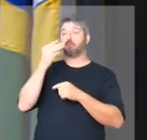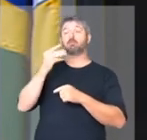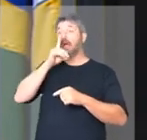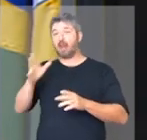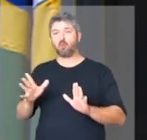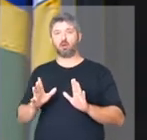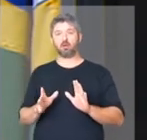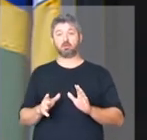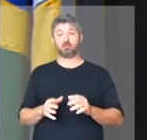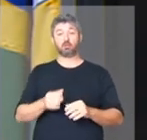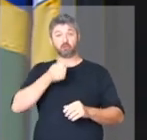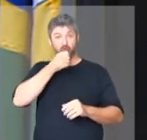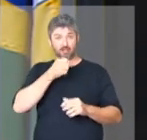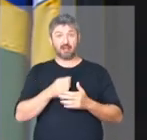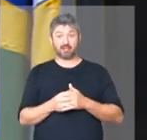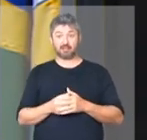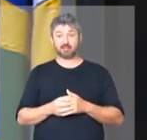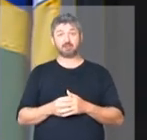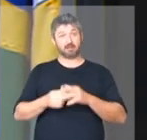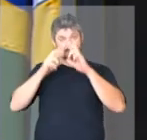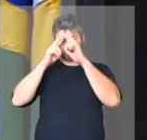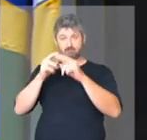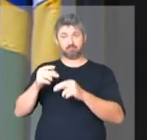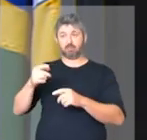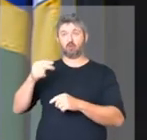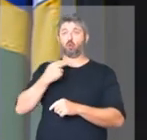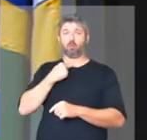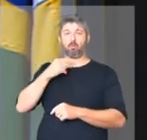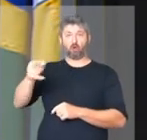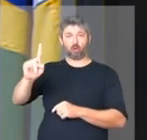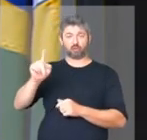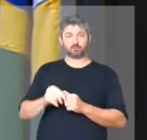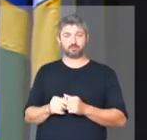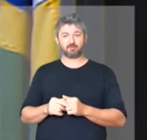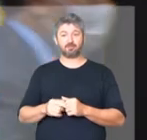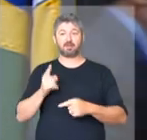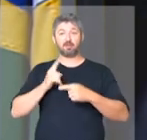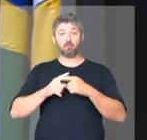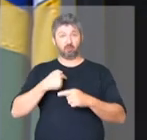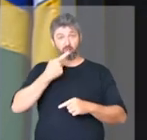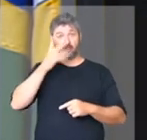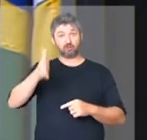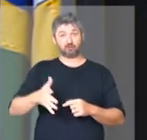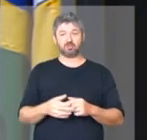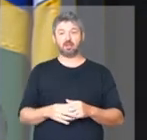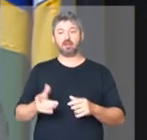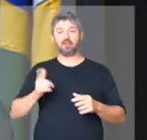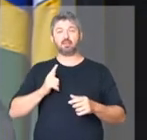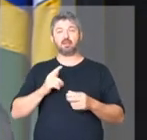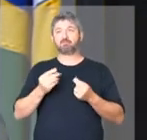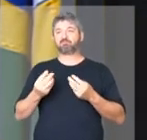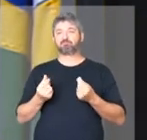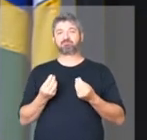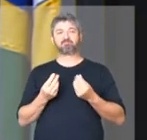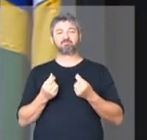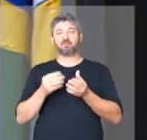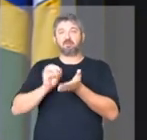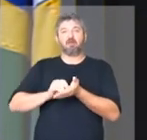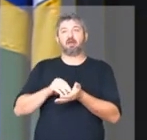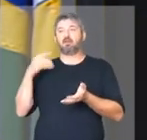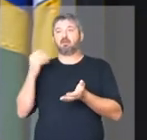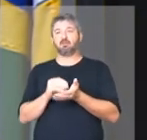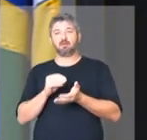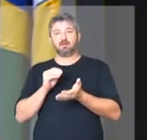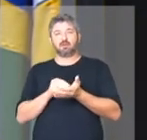jornalistas que perderam o respeito. Jornalistas que, como eu disse, estão em abstinência, estão totalmente